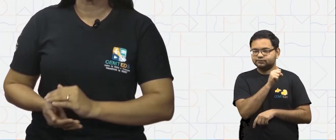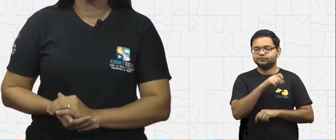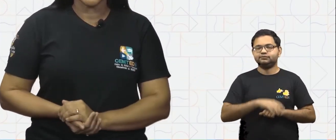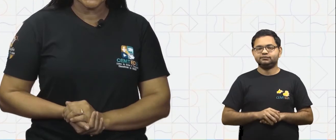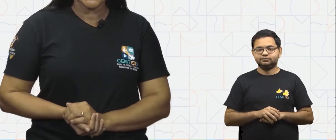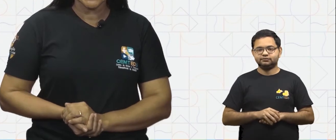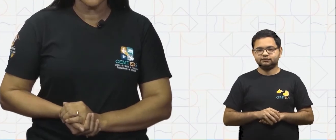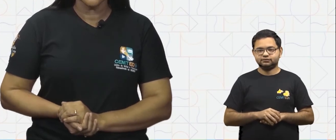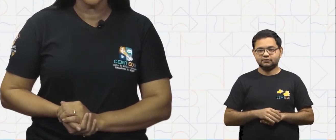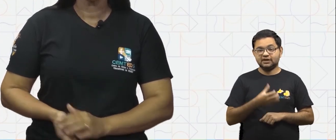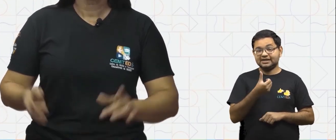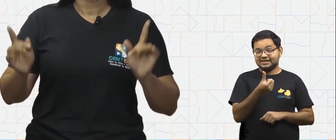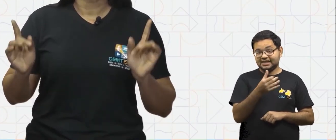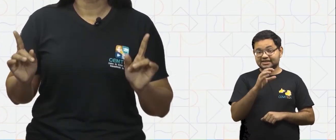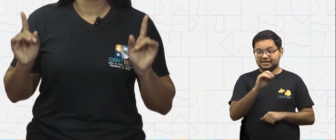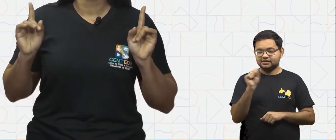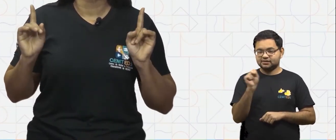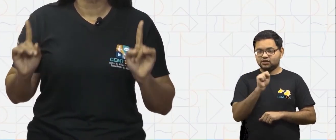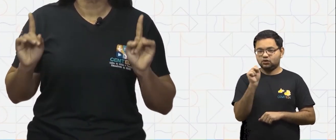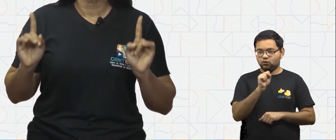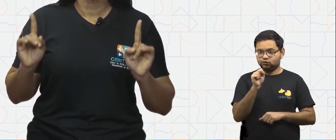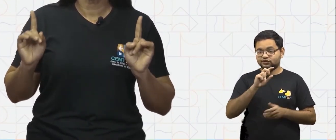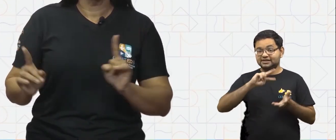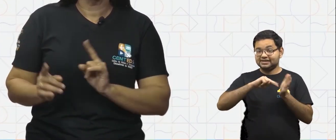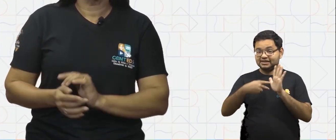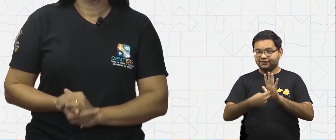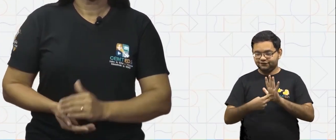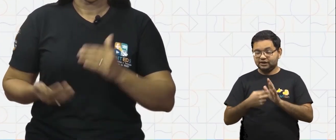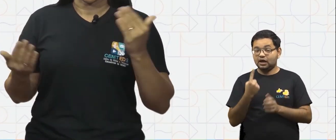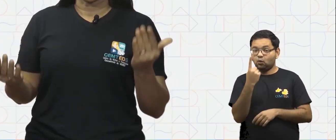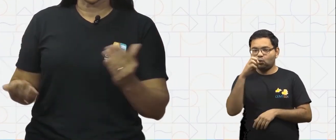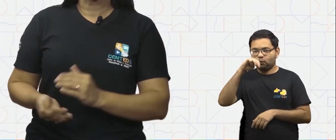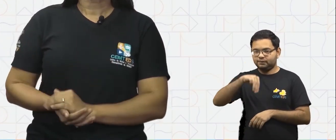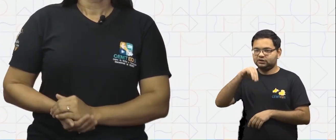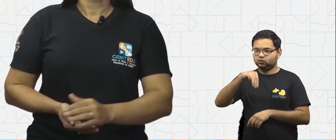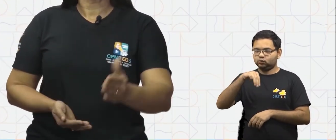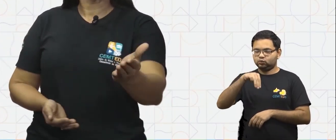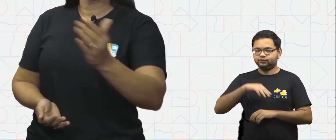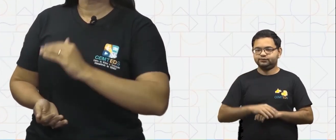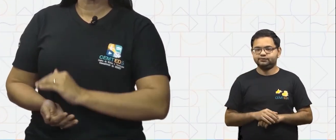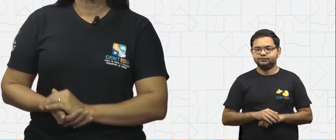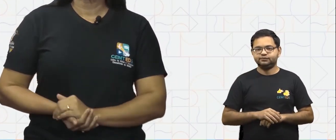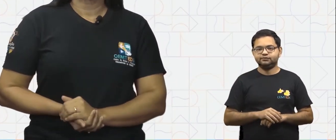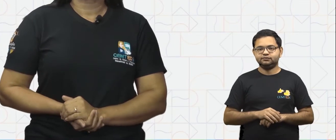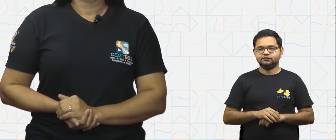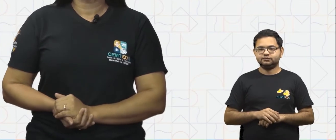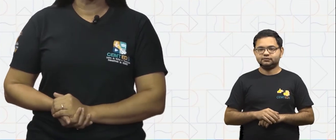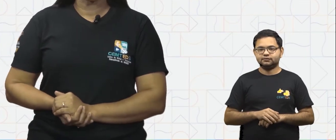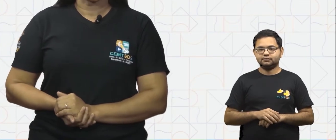cada 60 segundos, temos 1 minuto. Agora, vou fazer uma brincadeira com você.